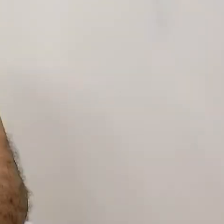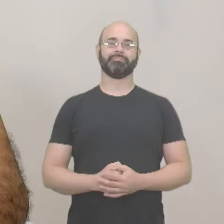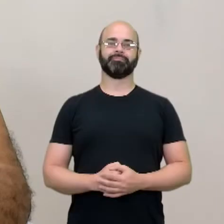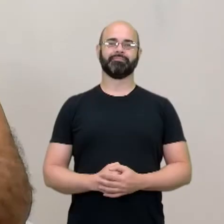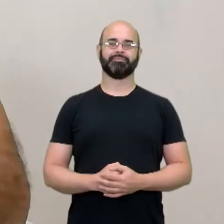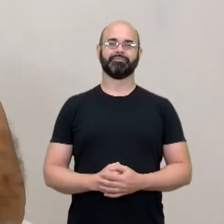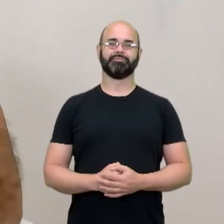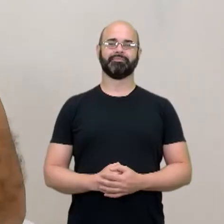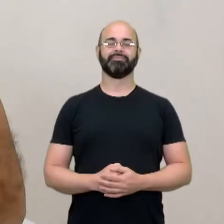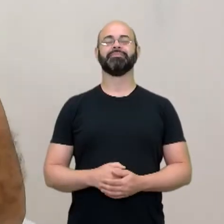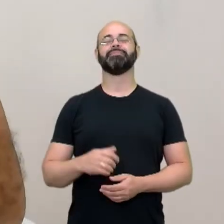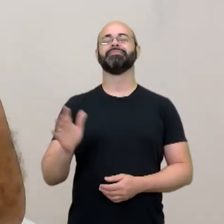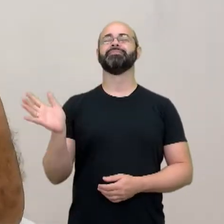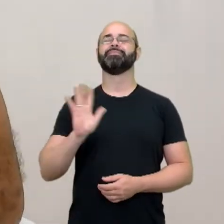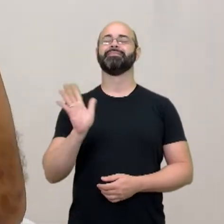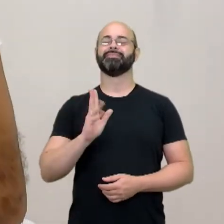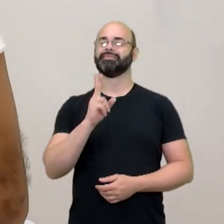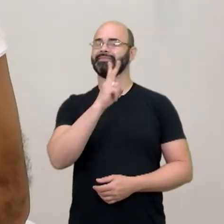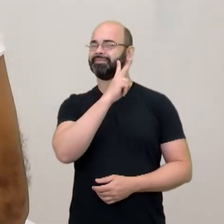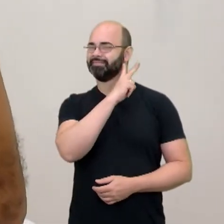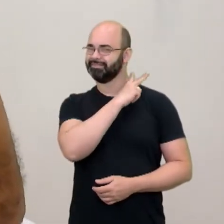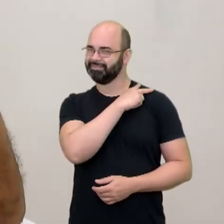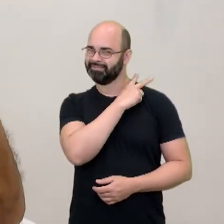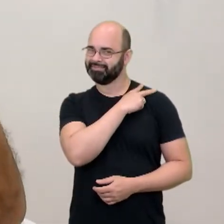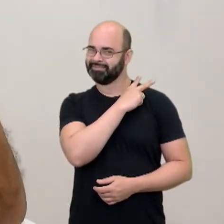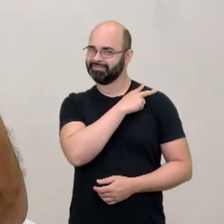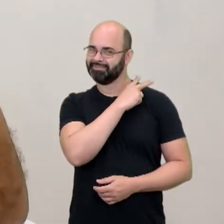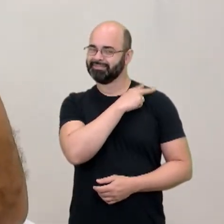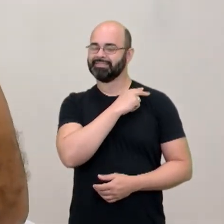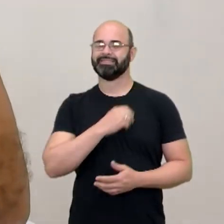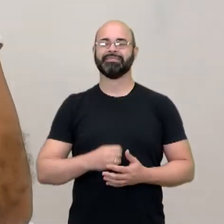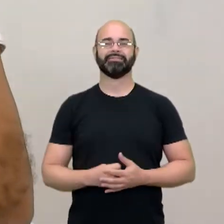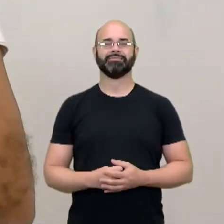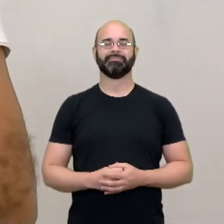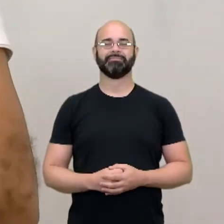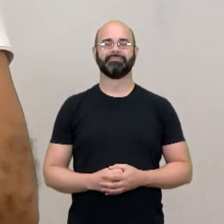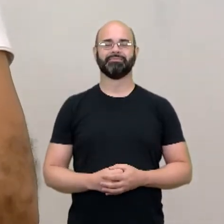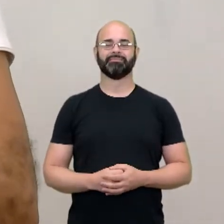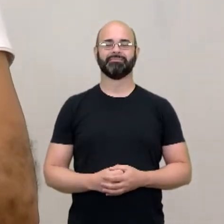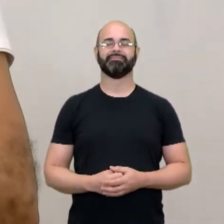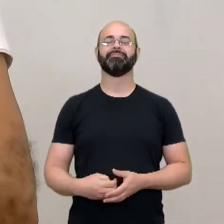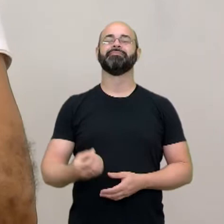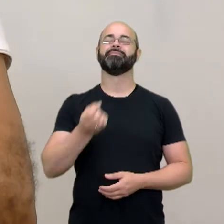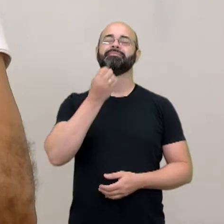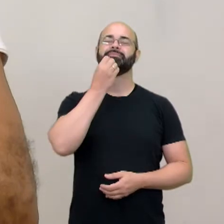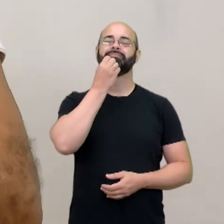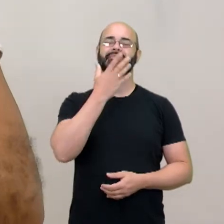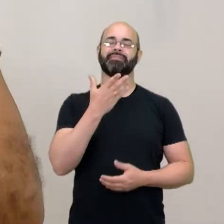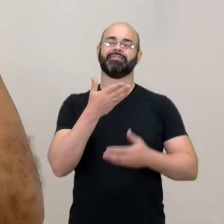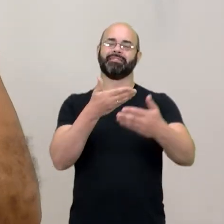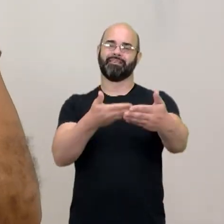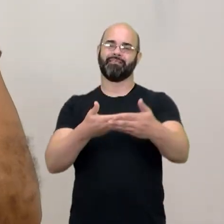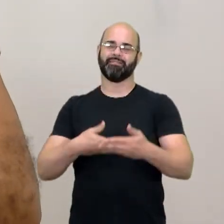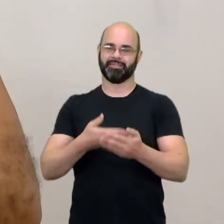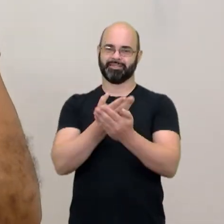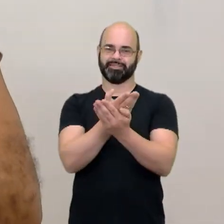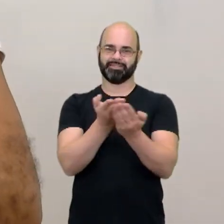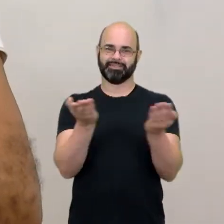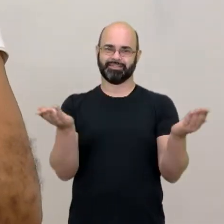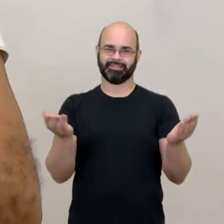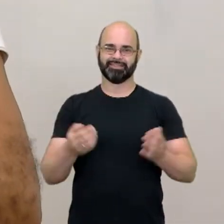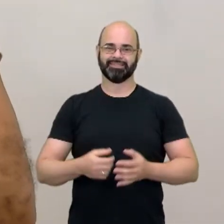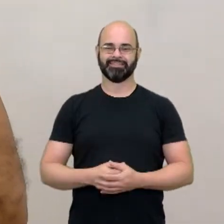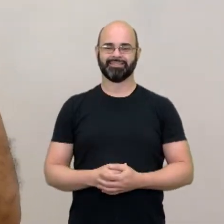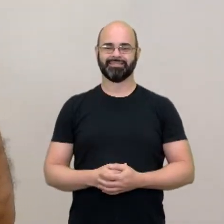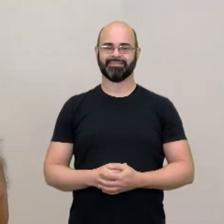Olá galera do segundo ano médio, sejam todos muito bem-vindos. Você aí que fala